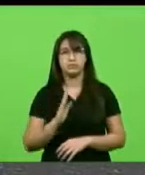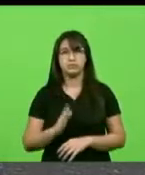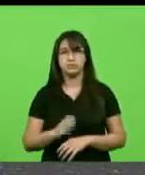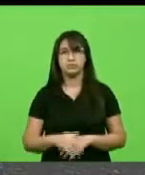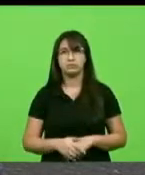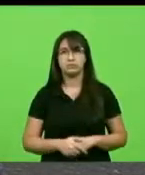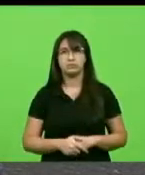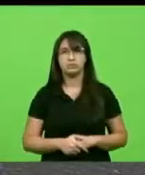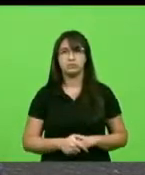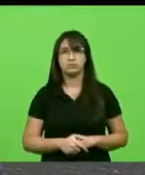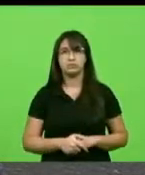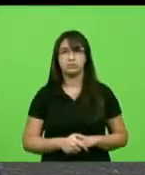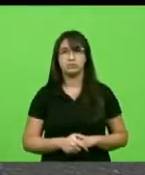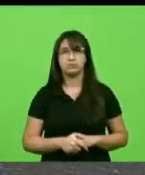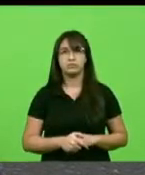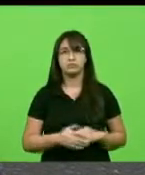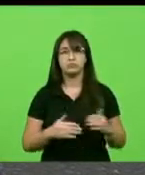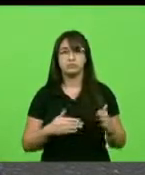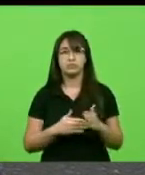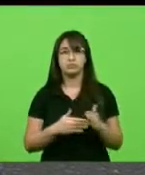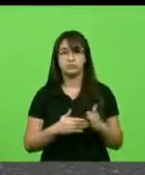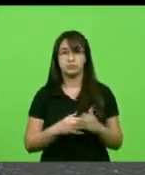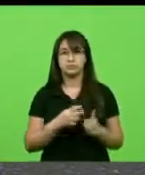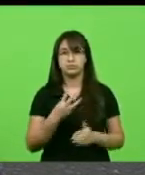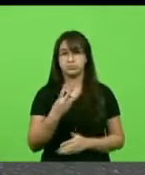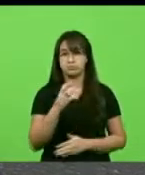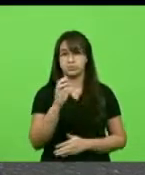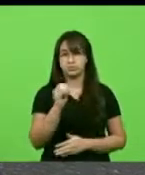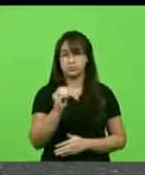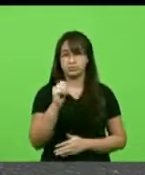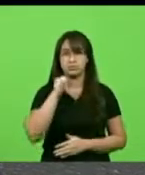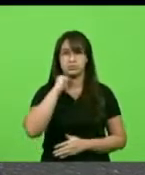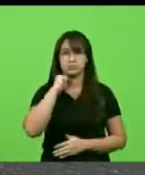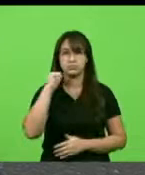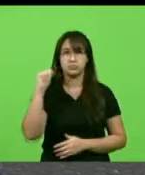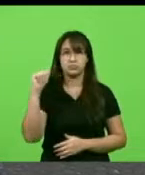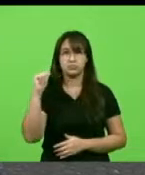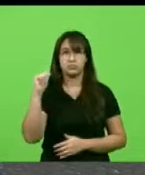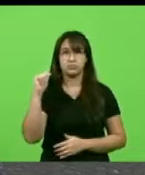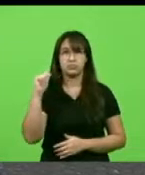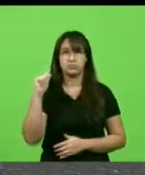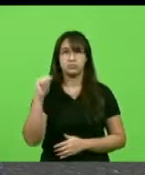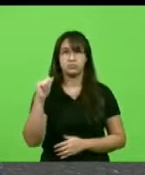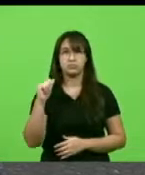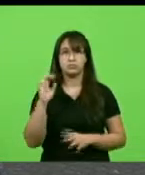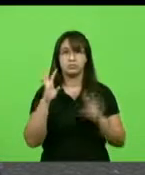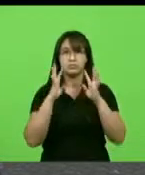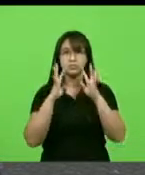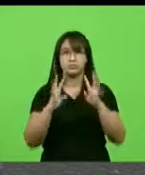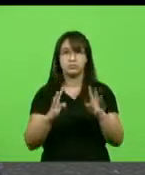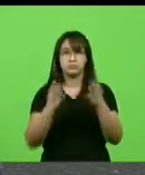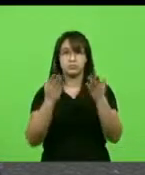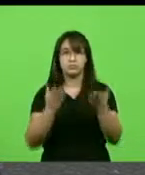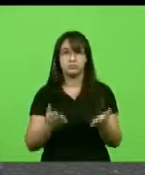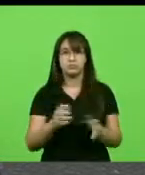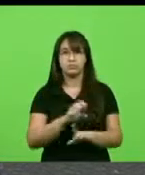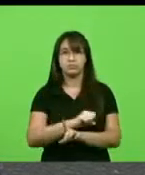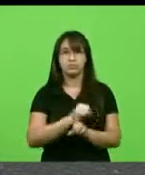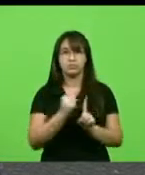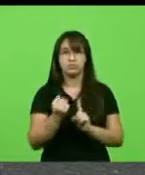com prazo de 30 de abril, para ouvir a sociedade brasileira